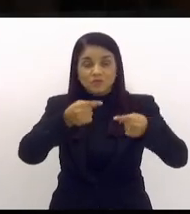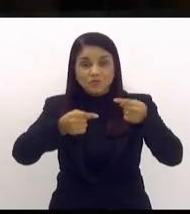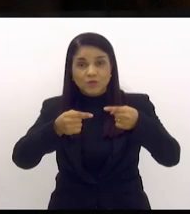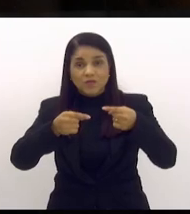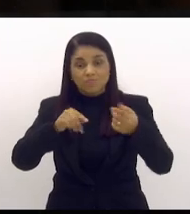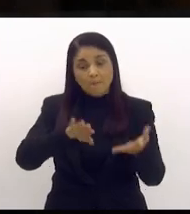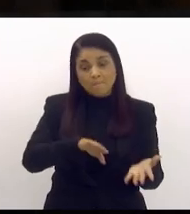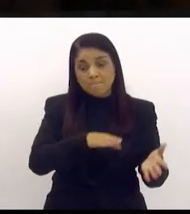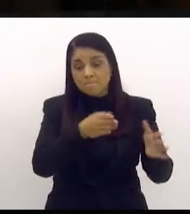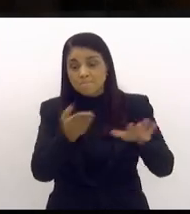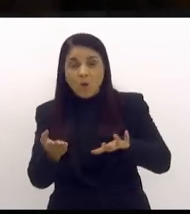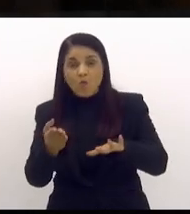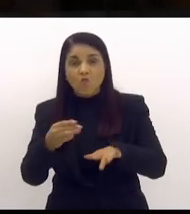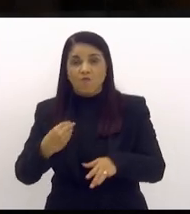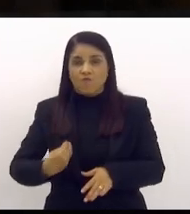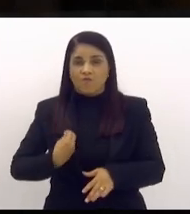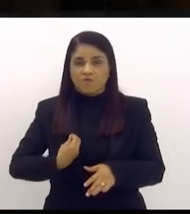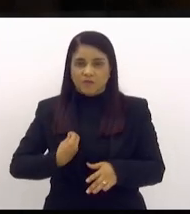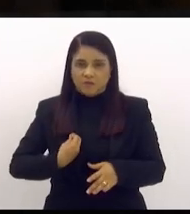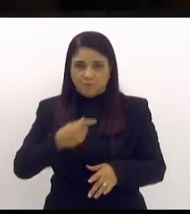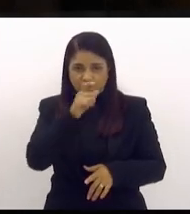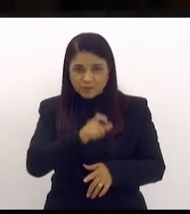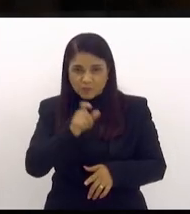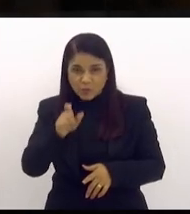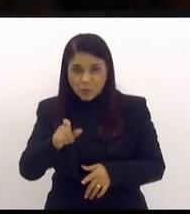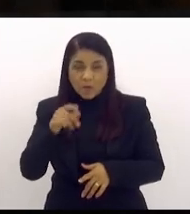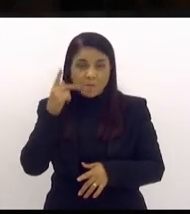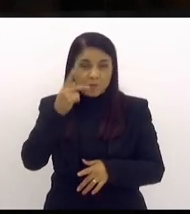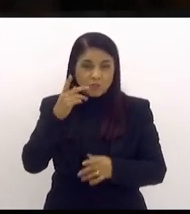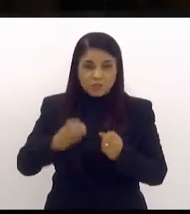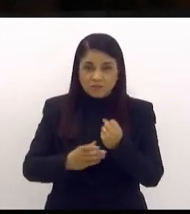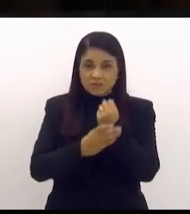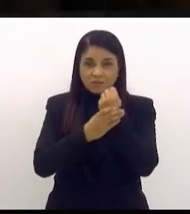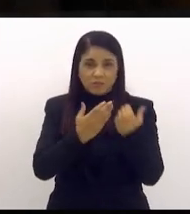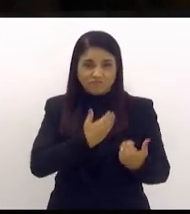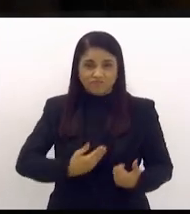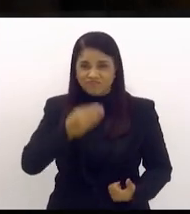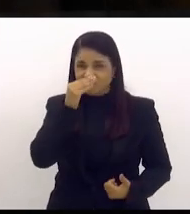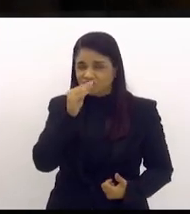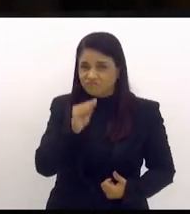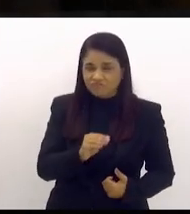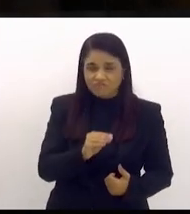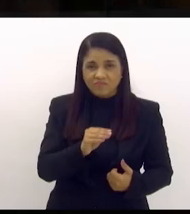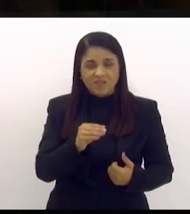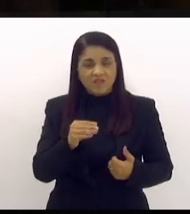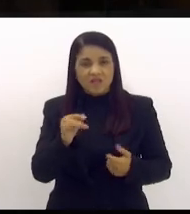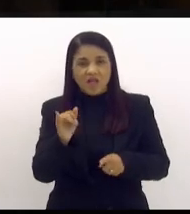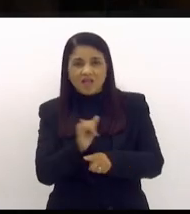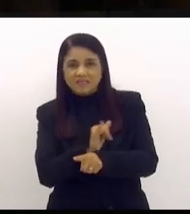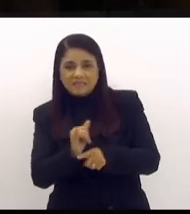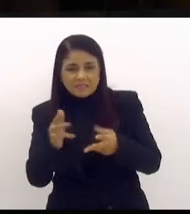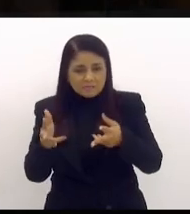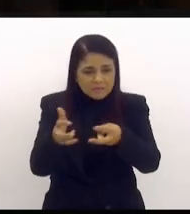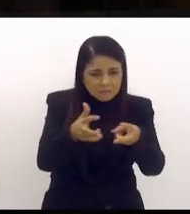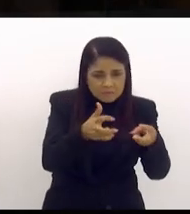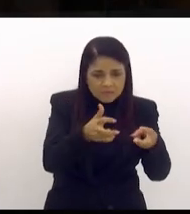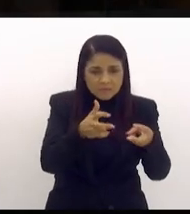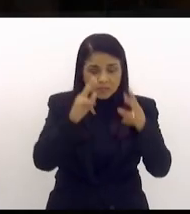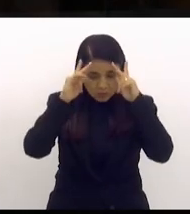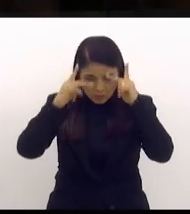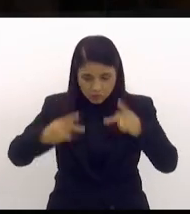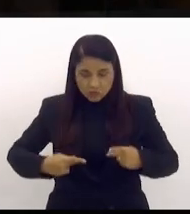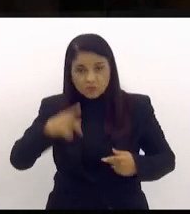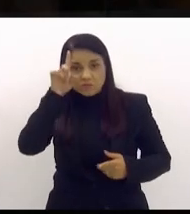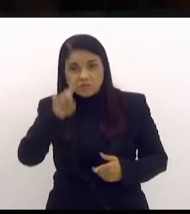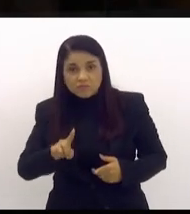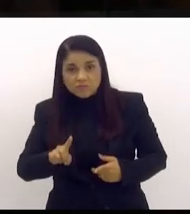que é uma política pública de segurança que ignora a possibilidade e a percepção da dignidade humana como